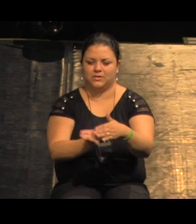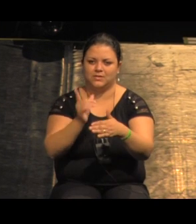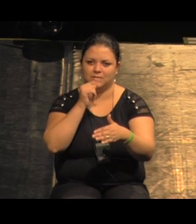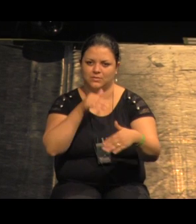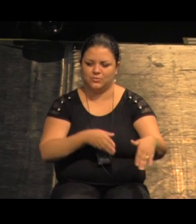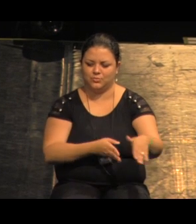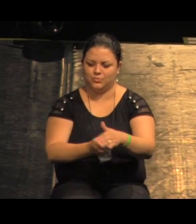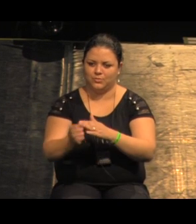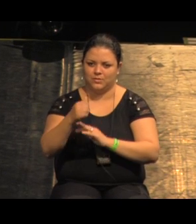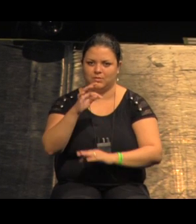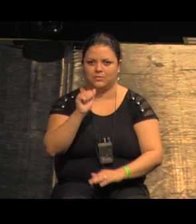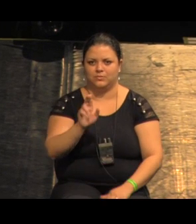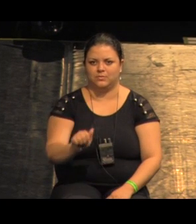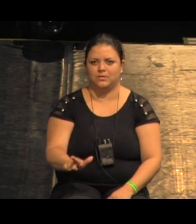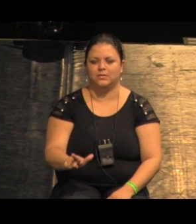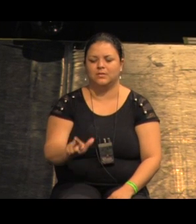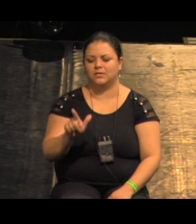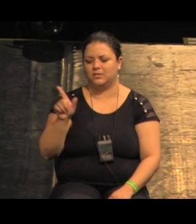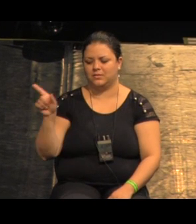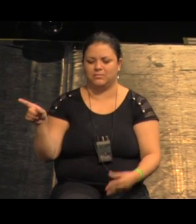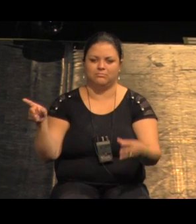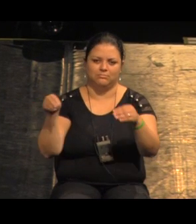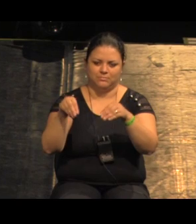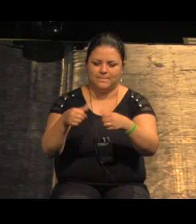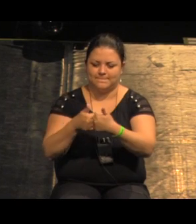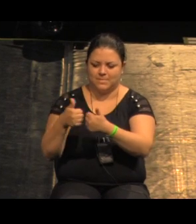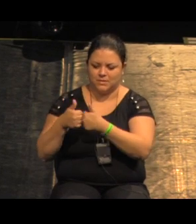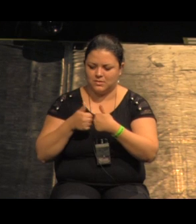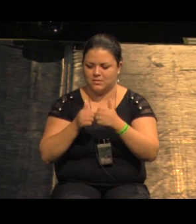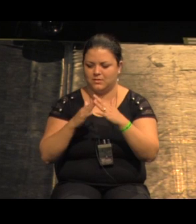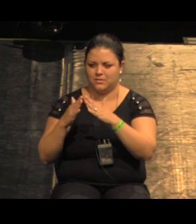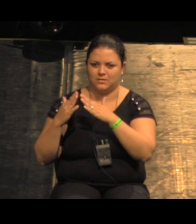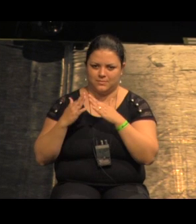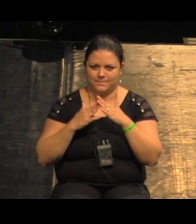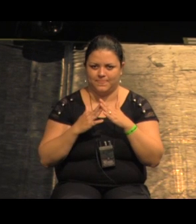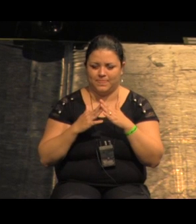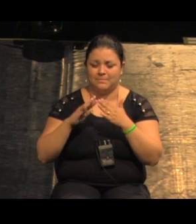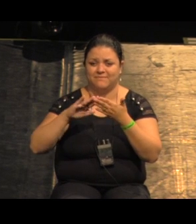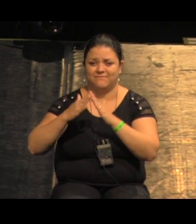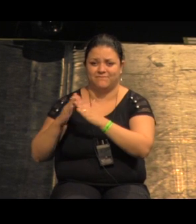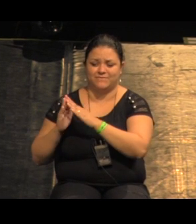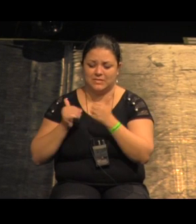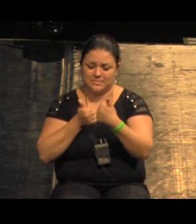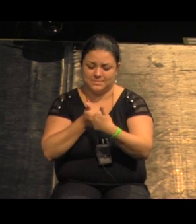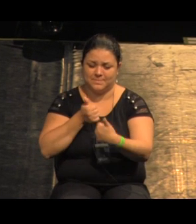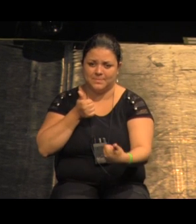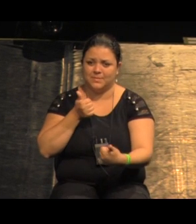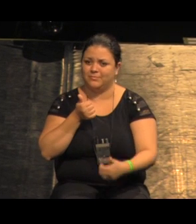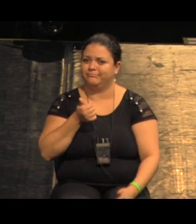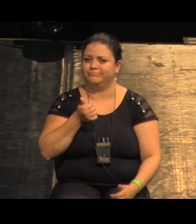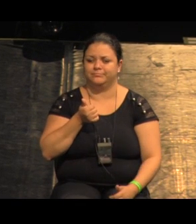impressionante o que foi retificado ela ocupa essa área não é à toa que a favela ocupa essa área é uma área